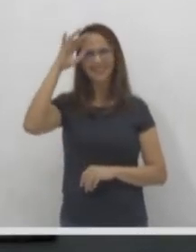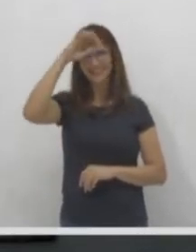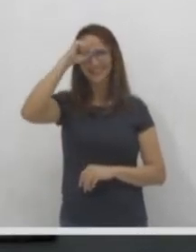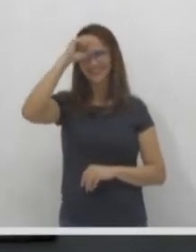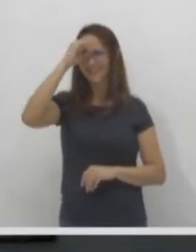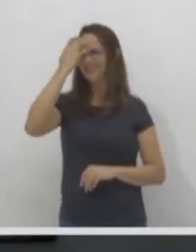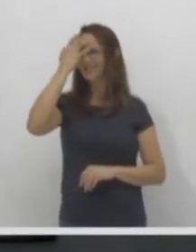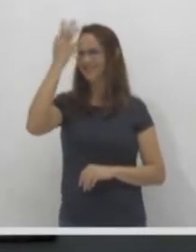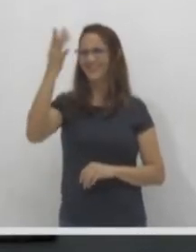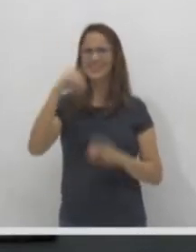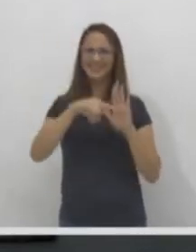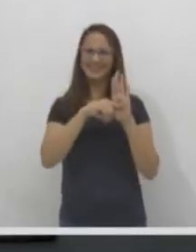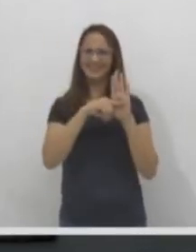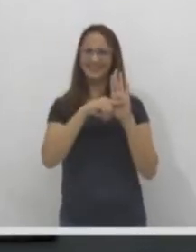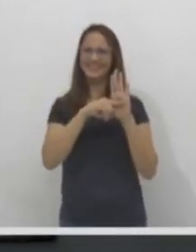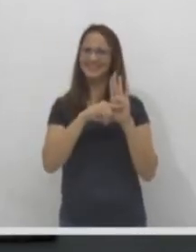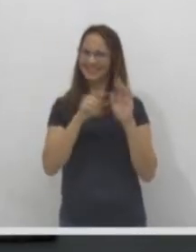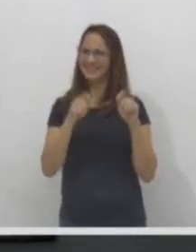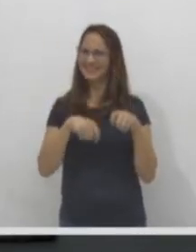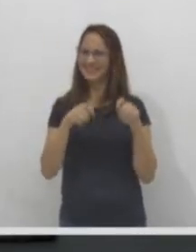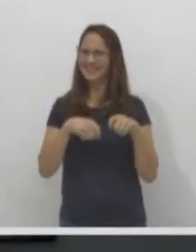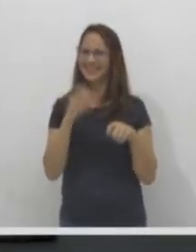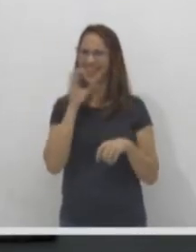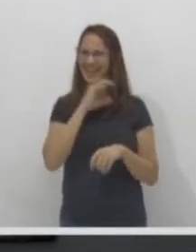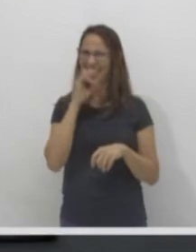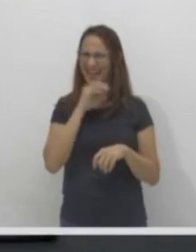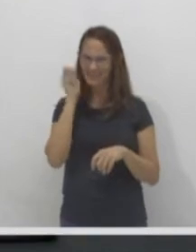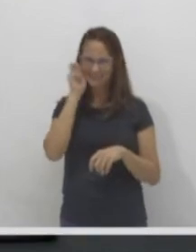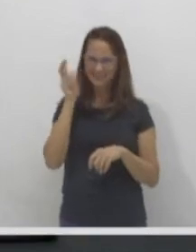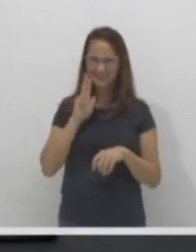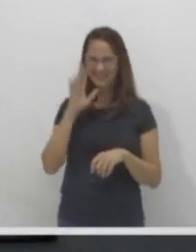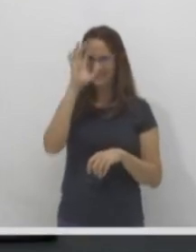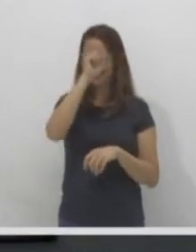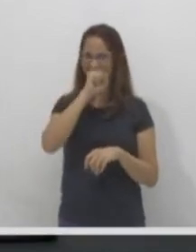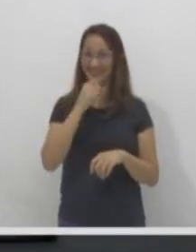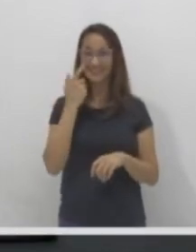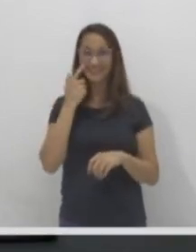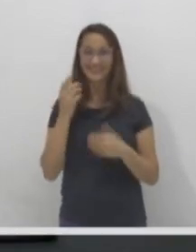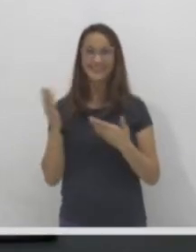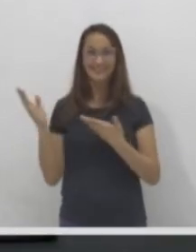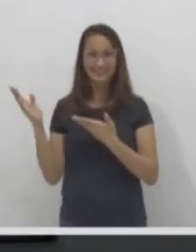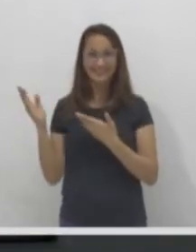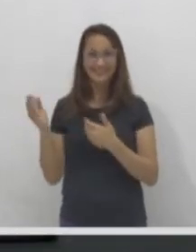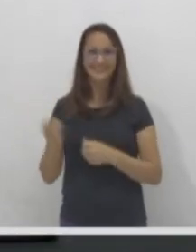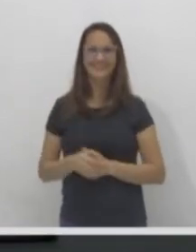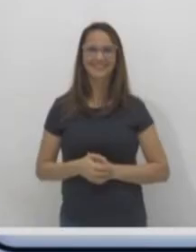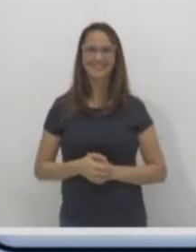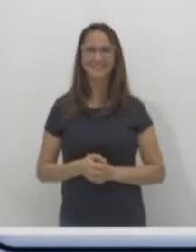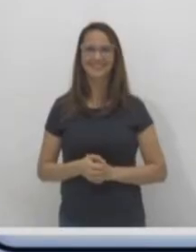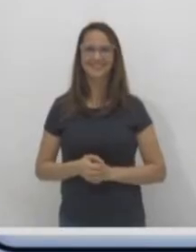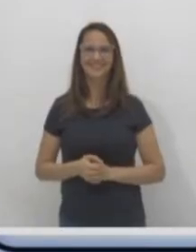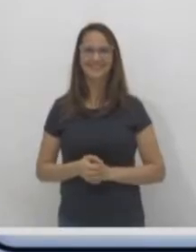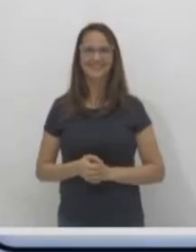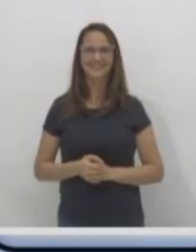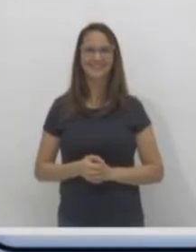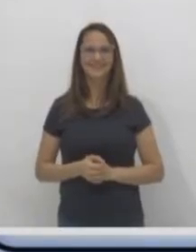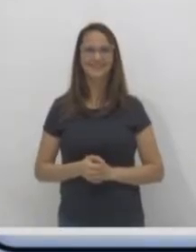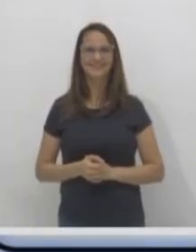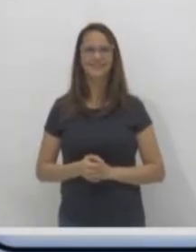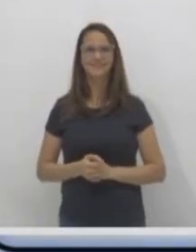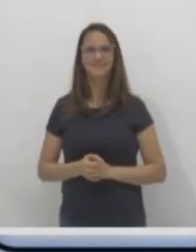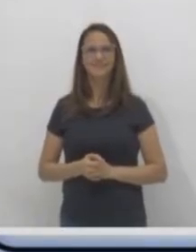que vocês vão aprender rápido, rápido. Vocês são garotinhos espertos. Então vamos lá para a tela que a vai ver um pouquinho mais de exercício. Vamos lá.